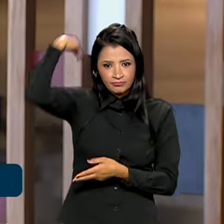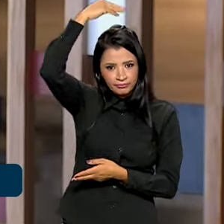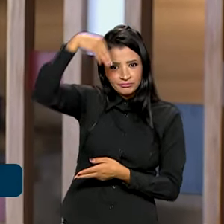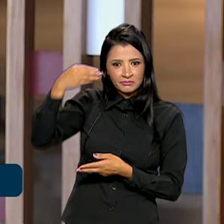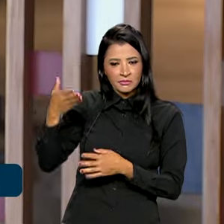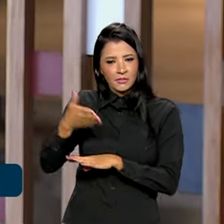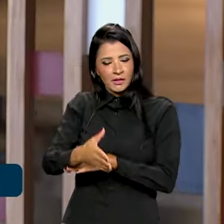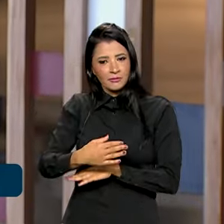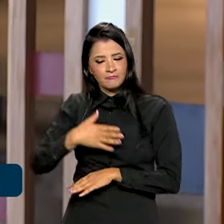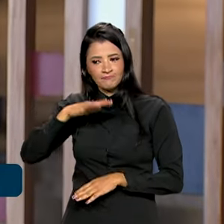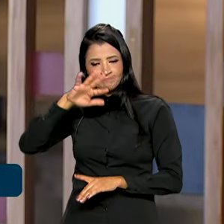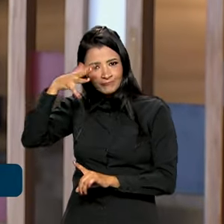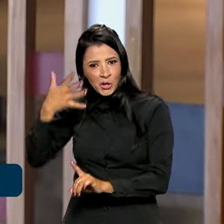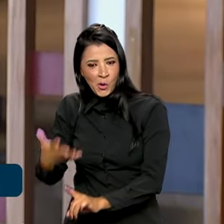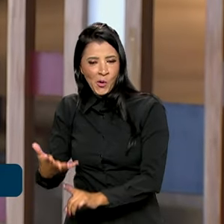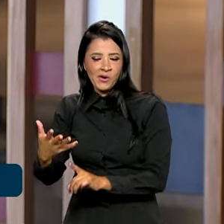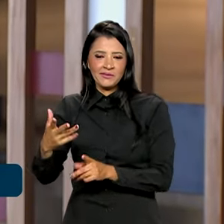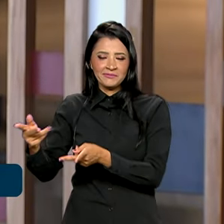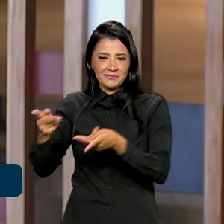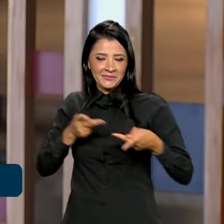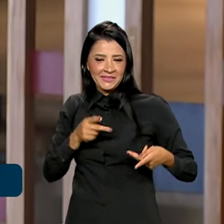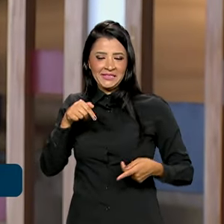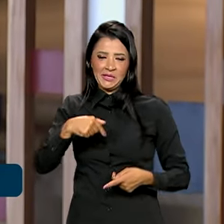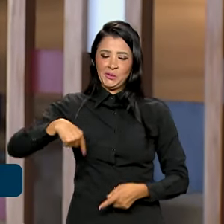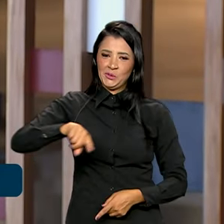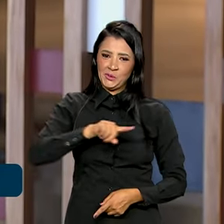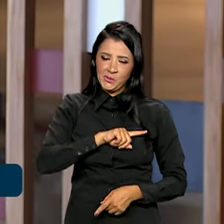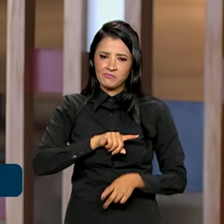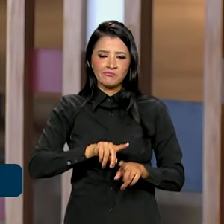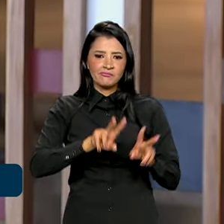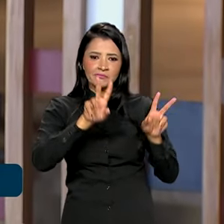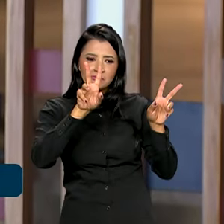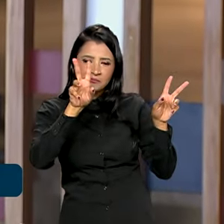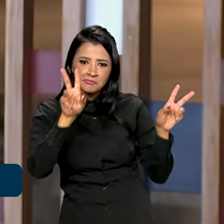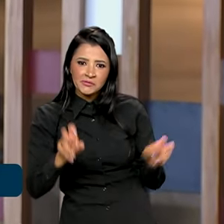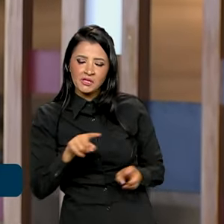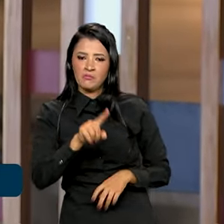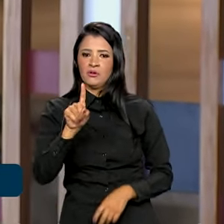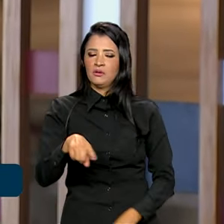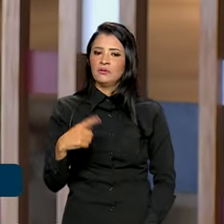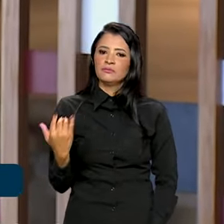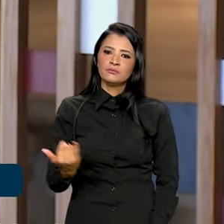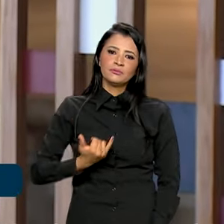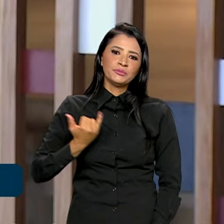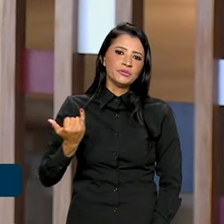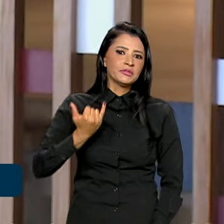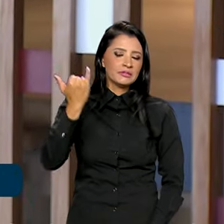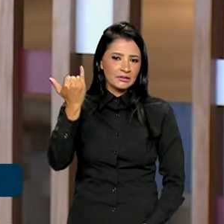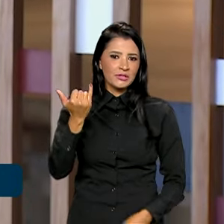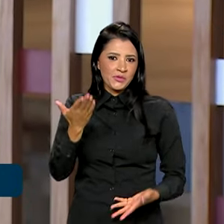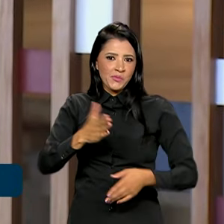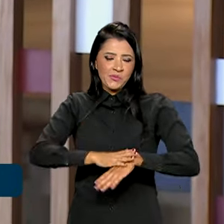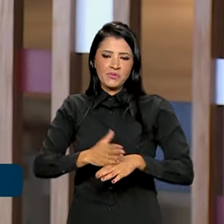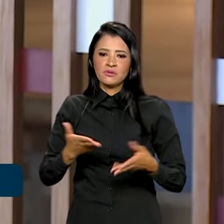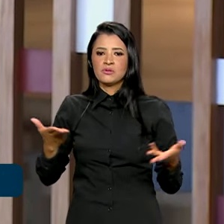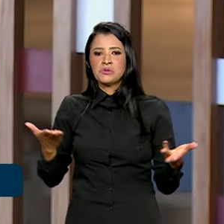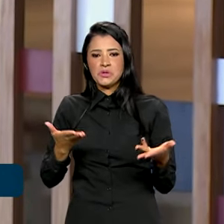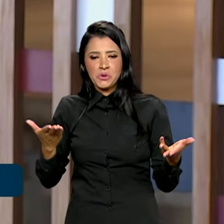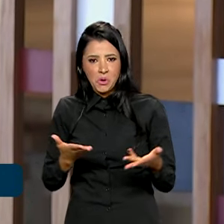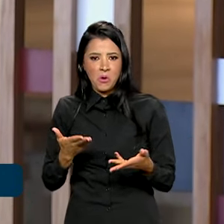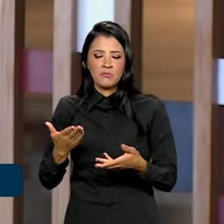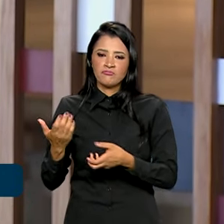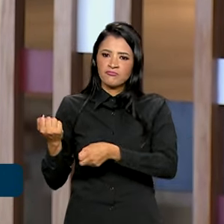nos dá a honra da sua visita em um tema tão fundamental para esse momento, para a